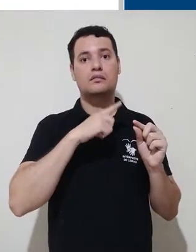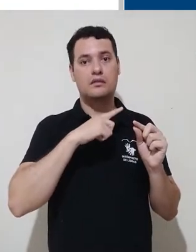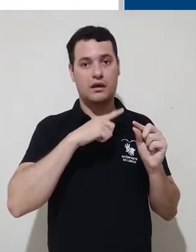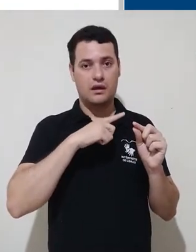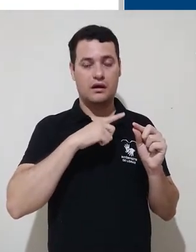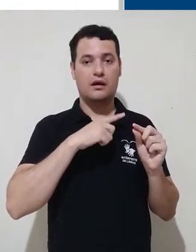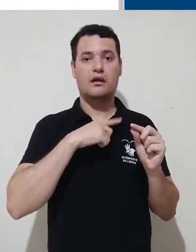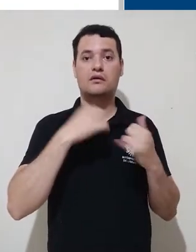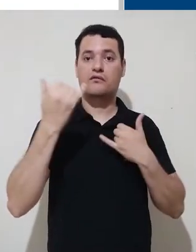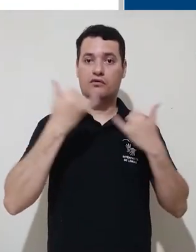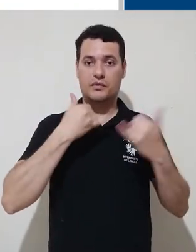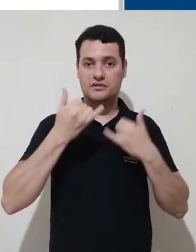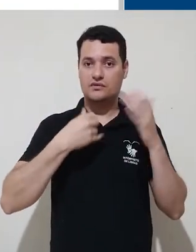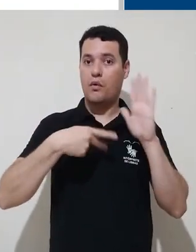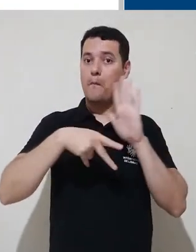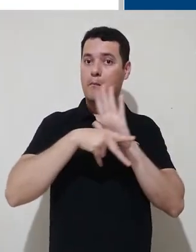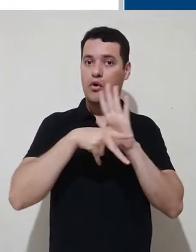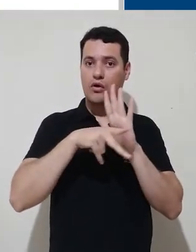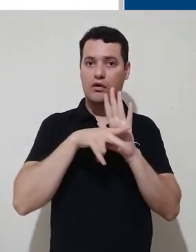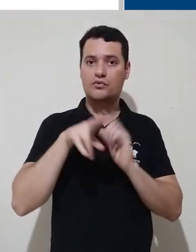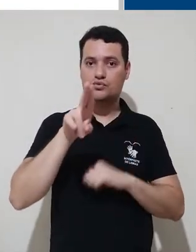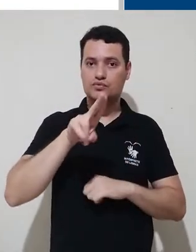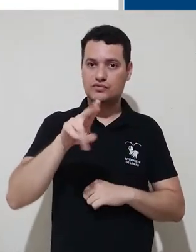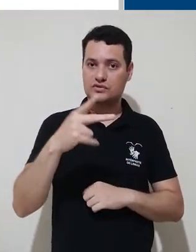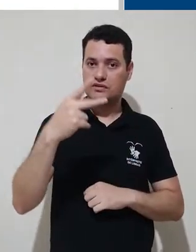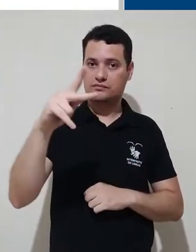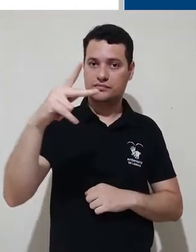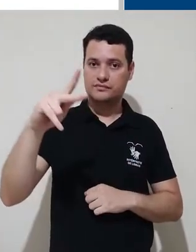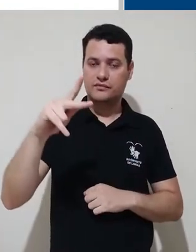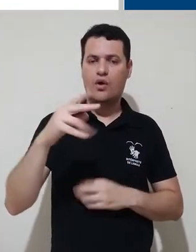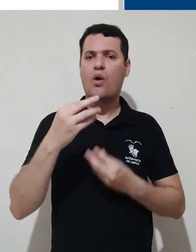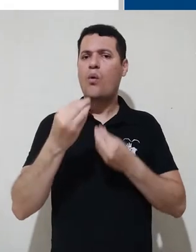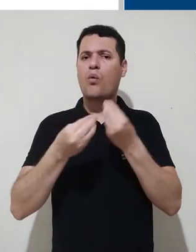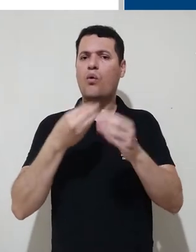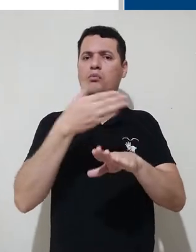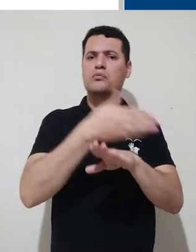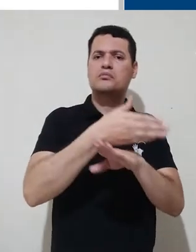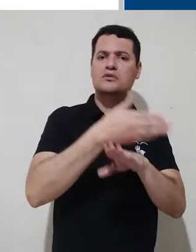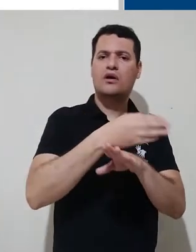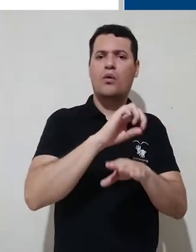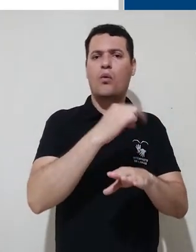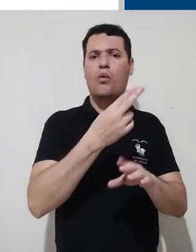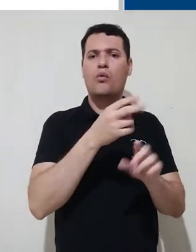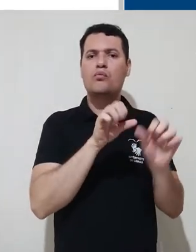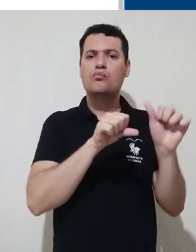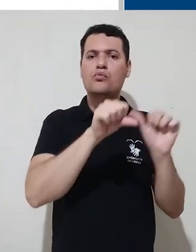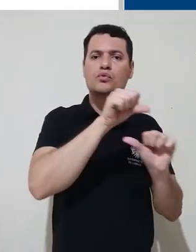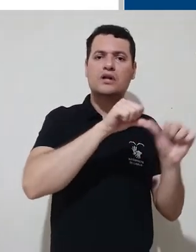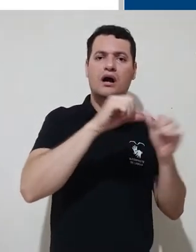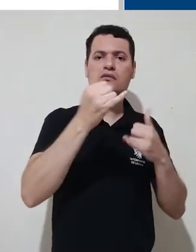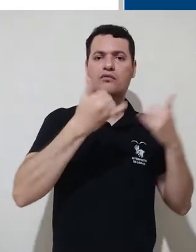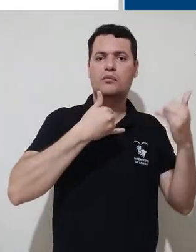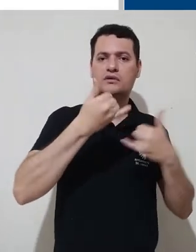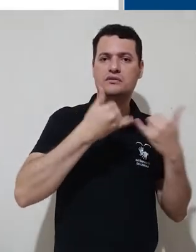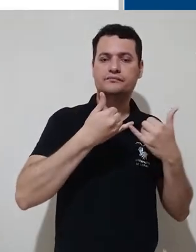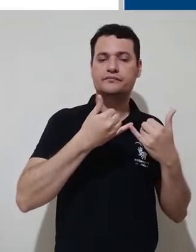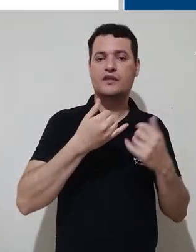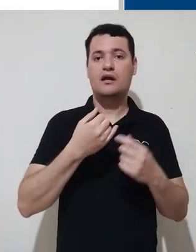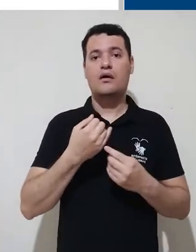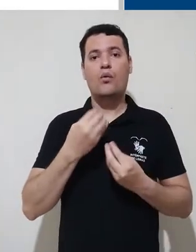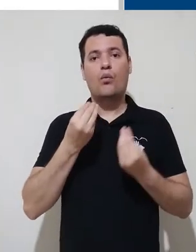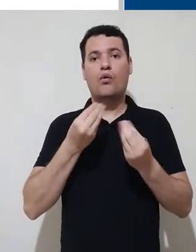informações do usuário. Como eu acesso e como eu edito essas informações? Bom,